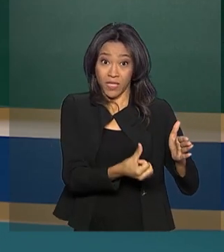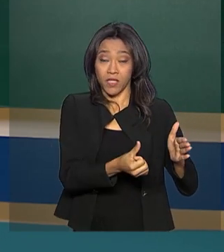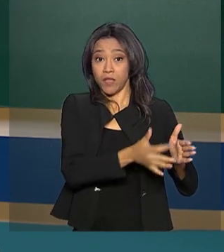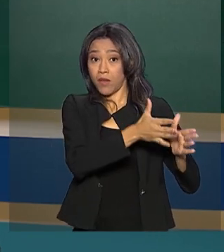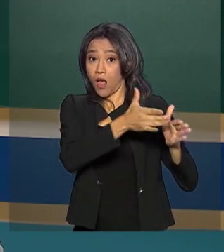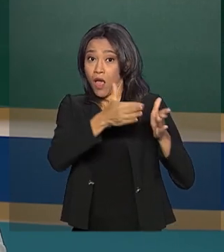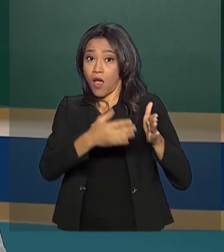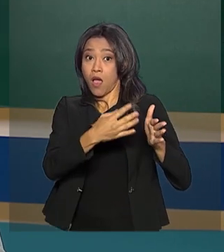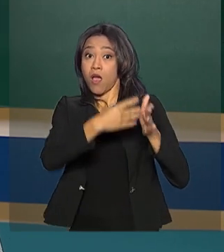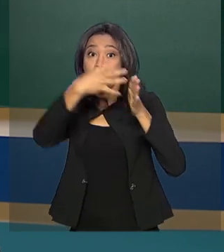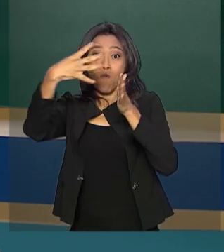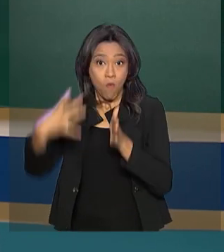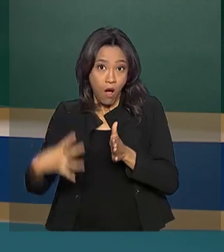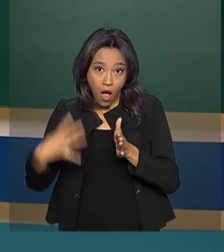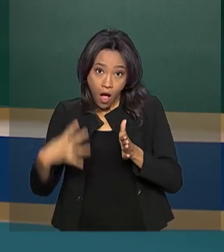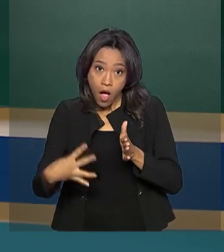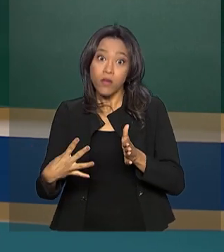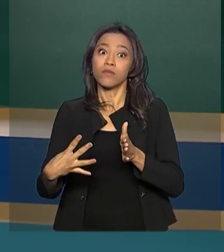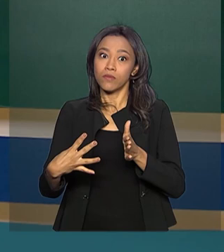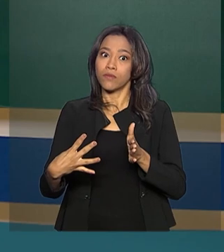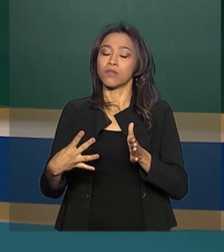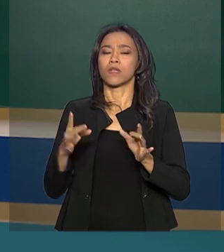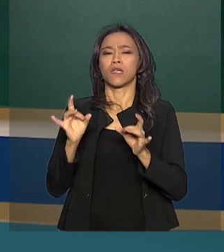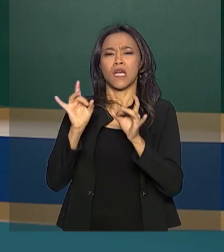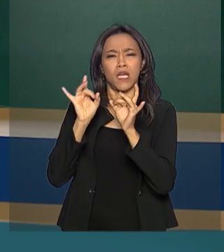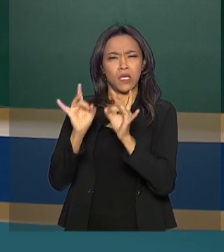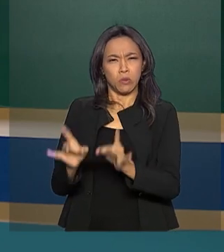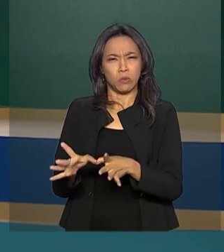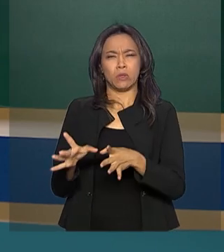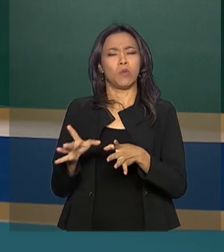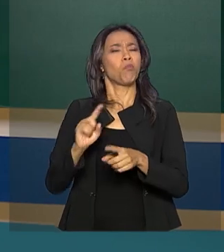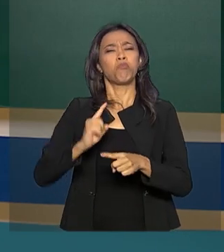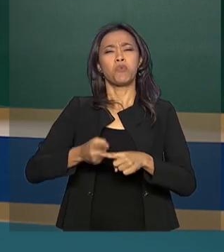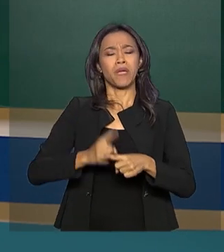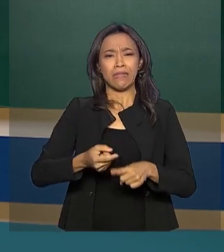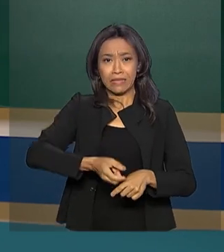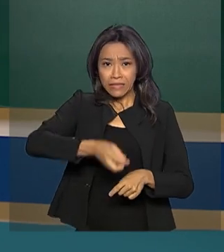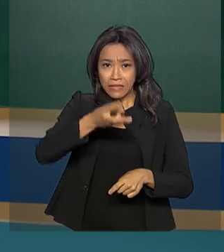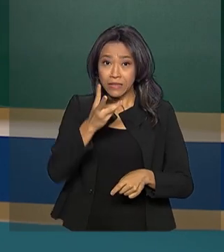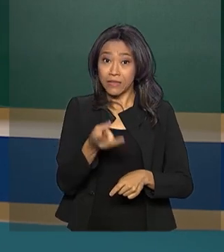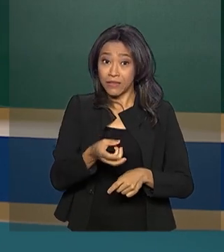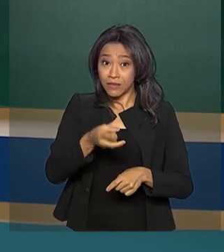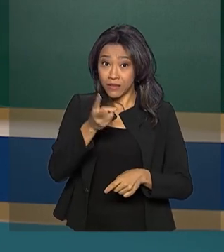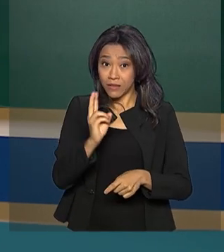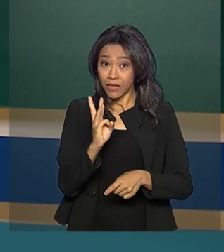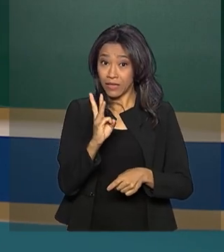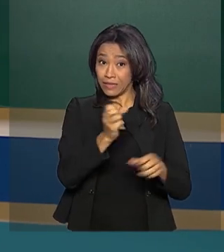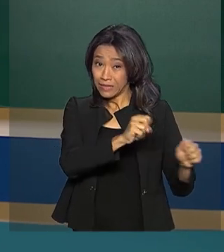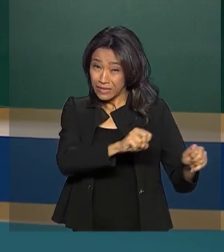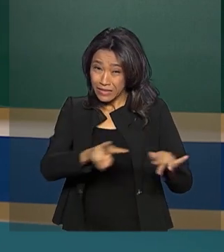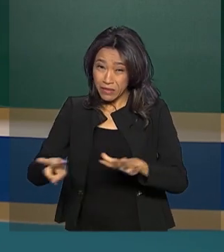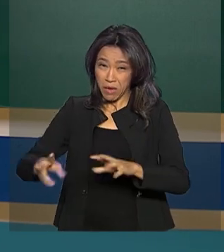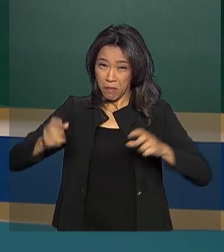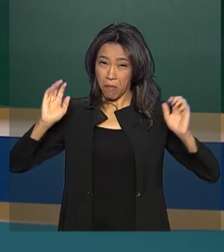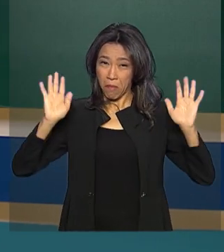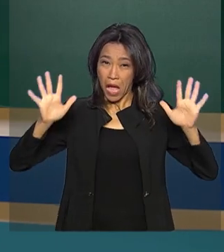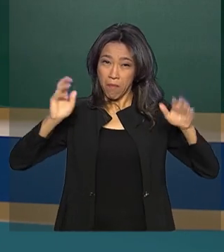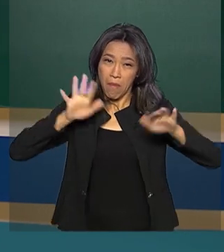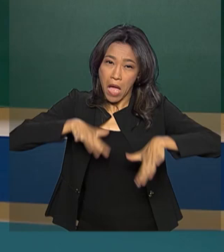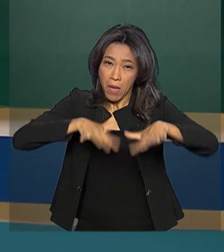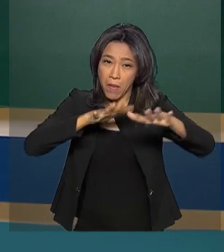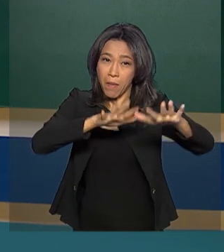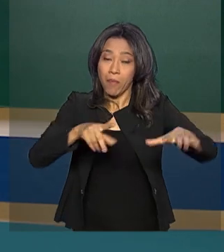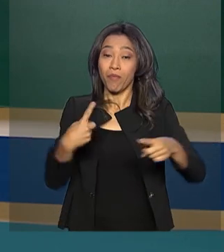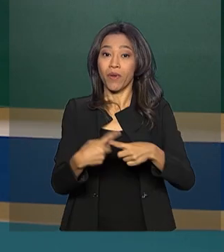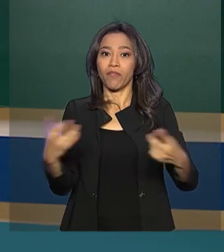quarto mandato. A renúncia foi depois de quase três semanas de protestos por suspeitas de fraudes nas eleições de 20 de